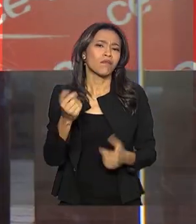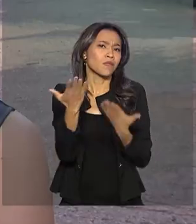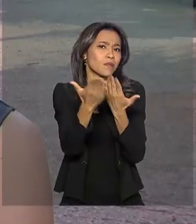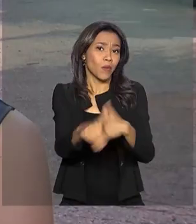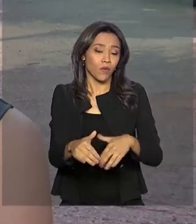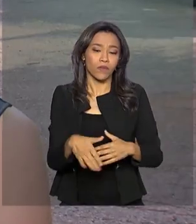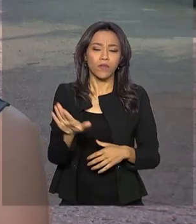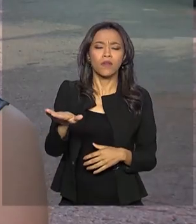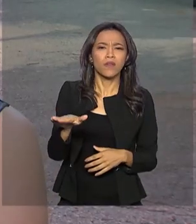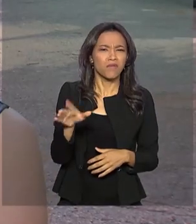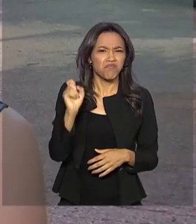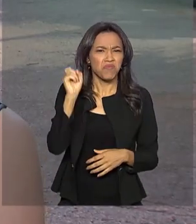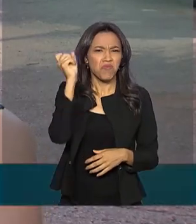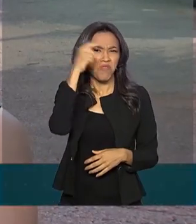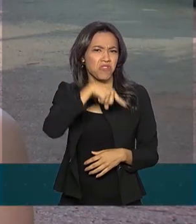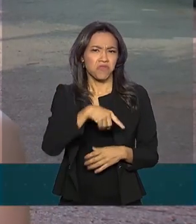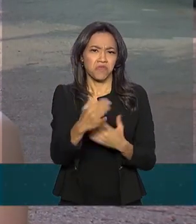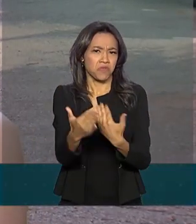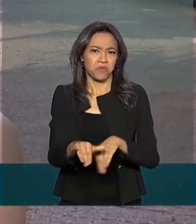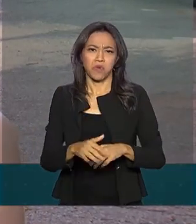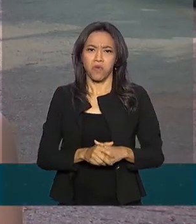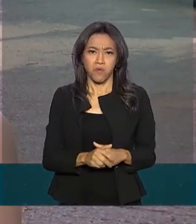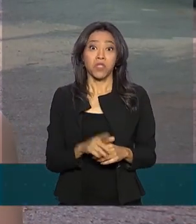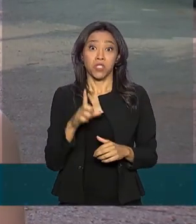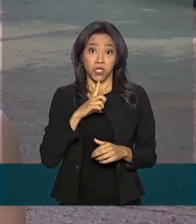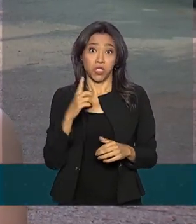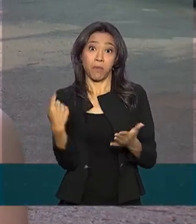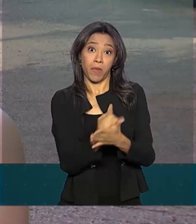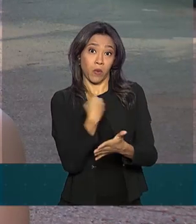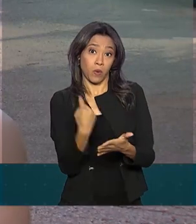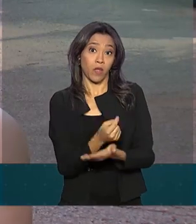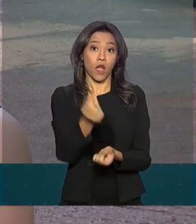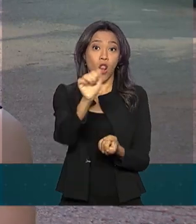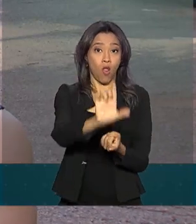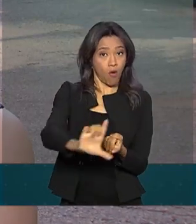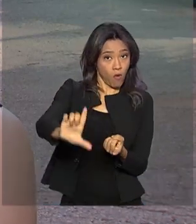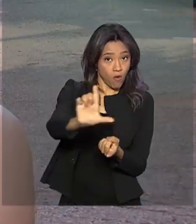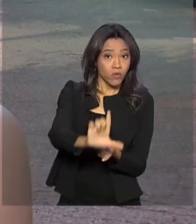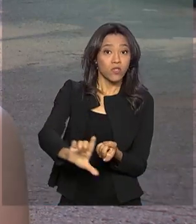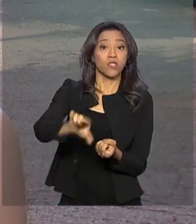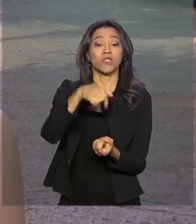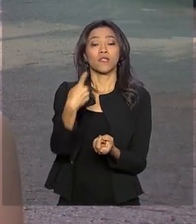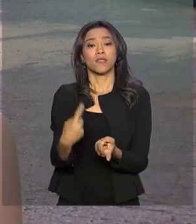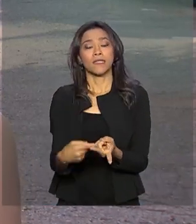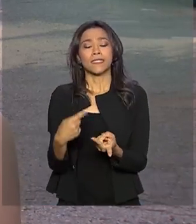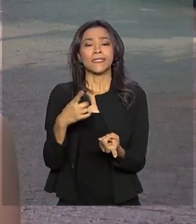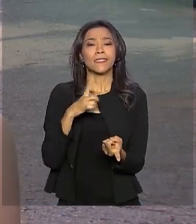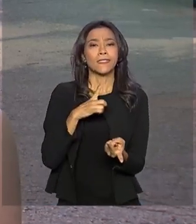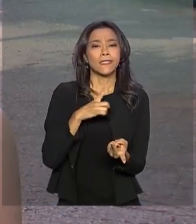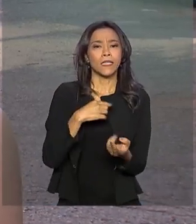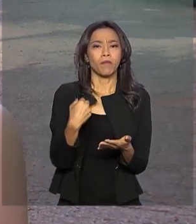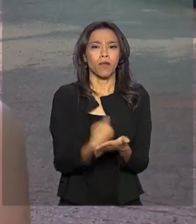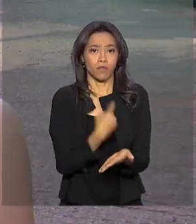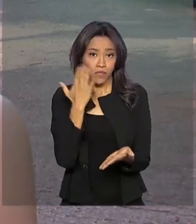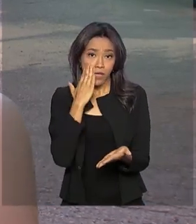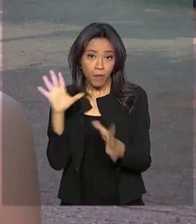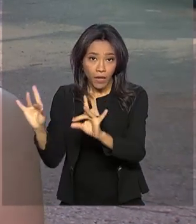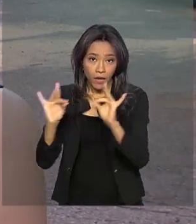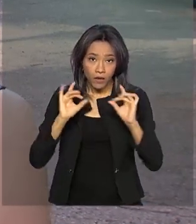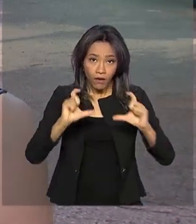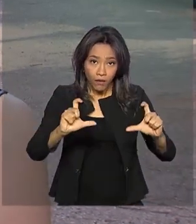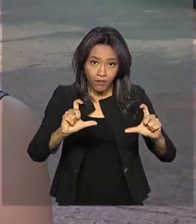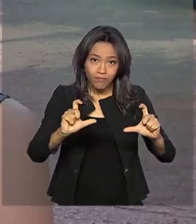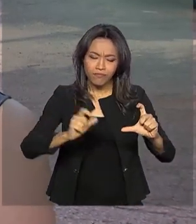provas. Não estava difícil assim. Tinha muita questão de lógica. Tinha a questão que se você soubesse a fórmula, você fazia em um